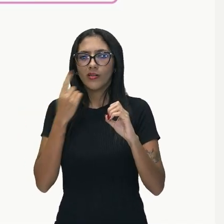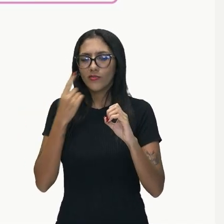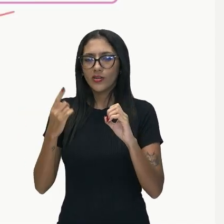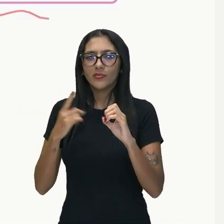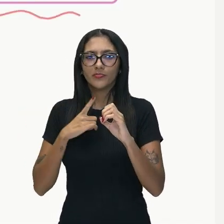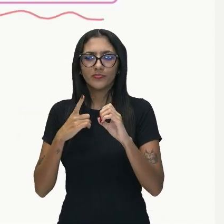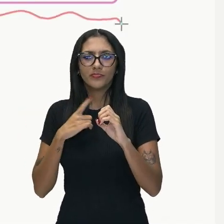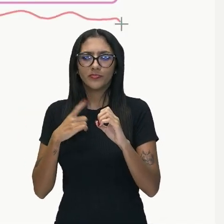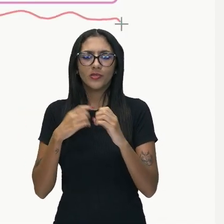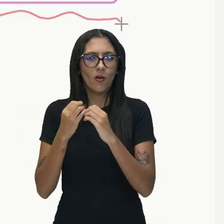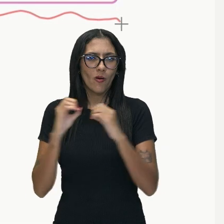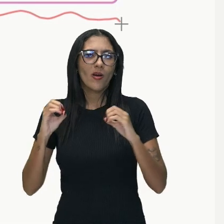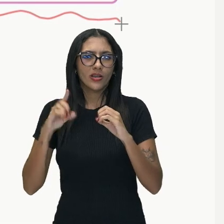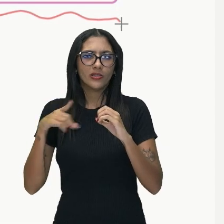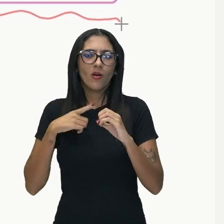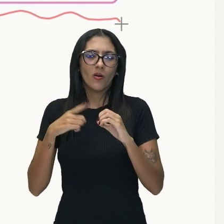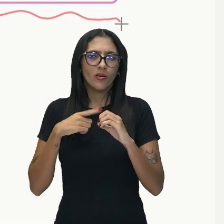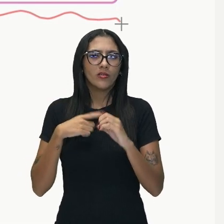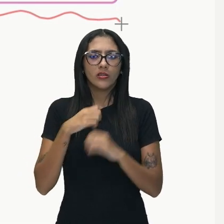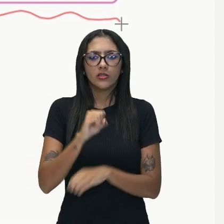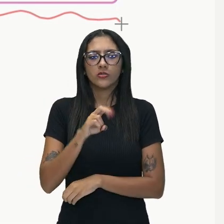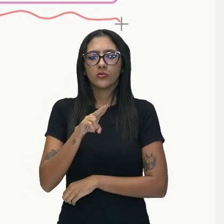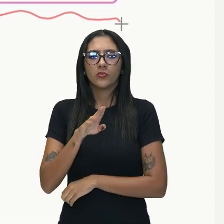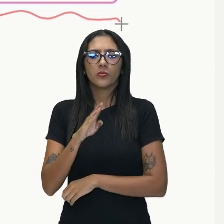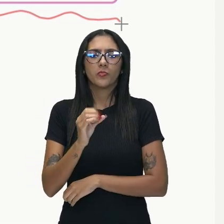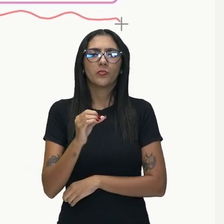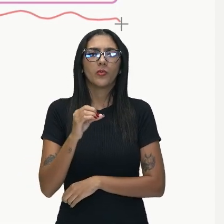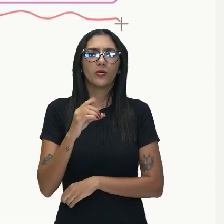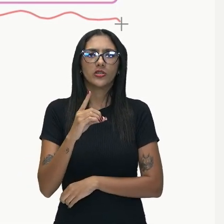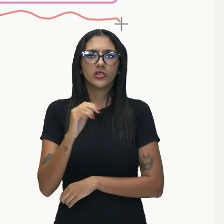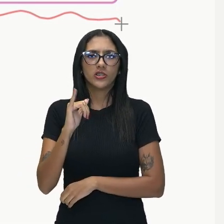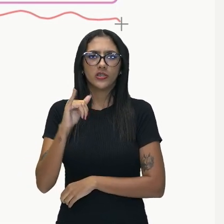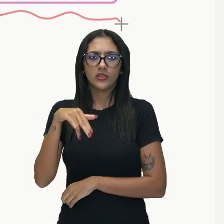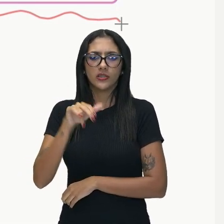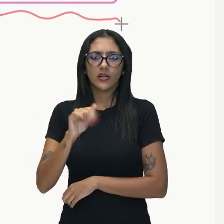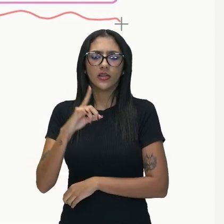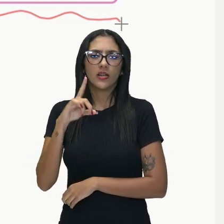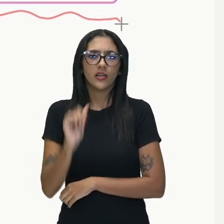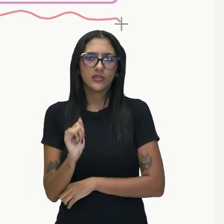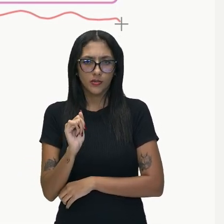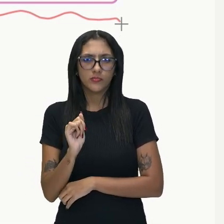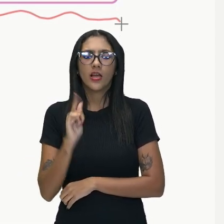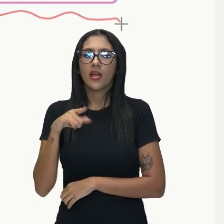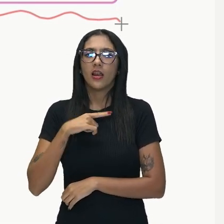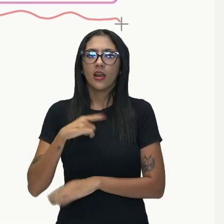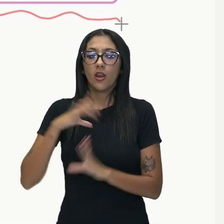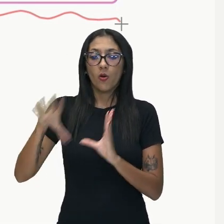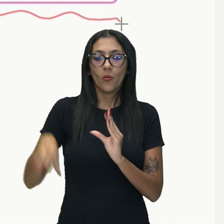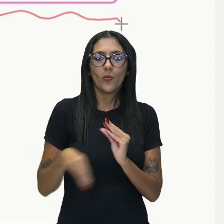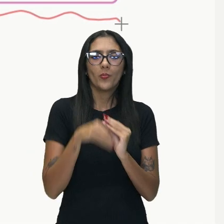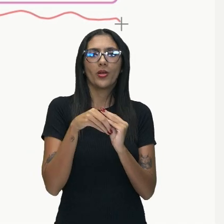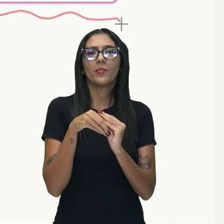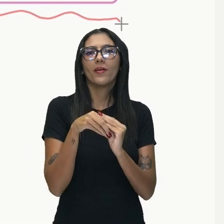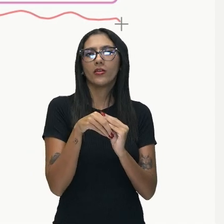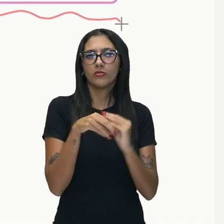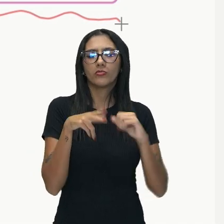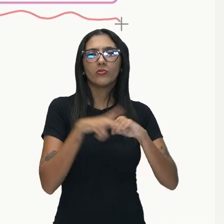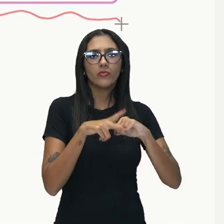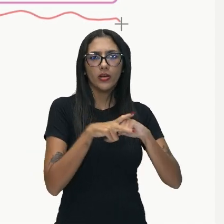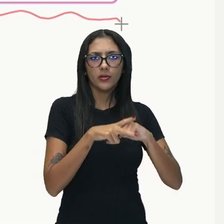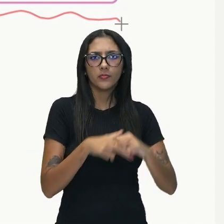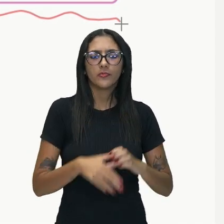subordinada, que nós chamaremos de completiva nominal, ok?